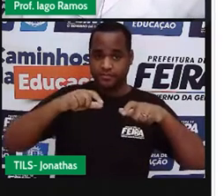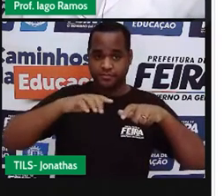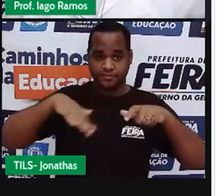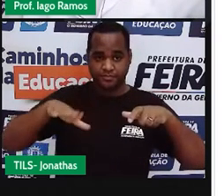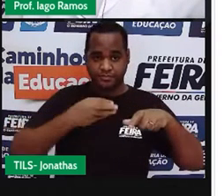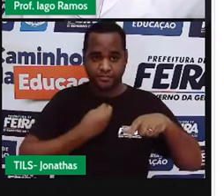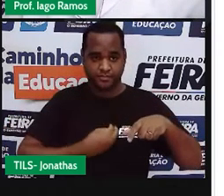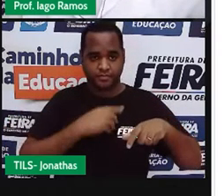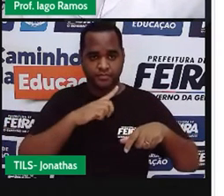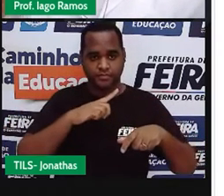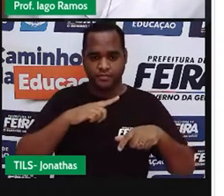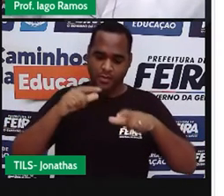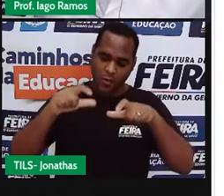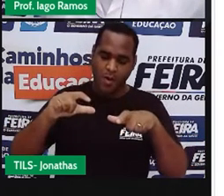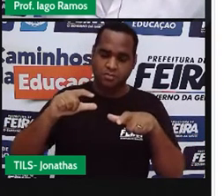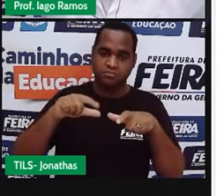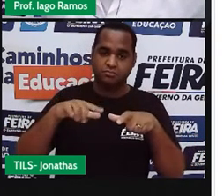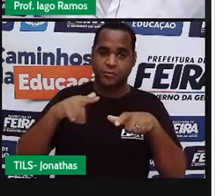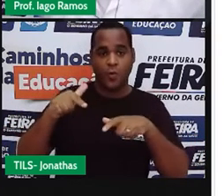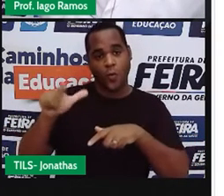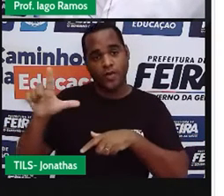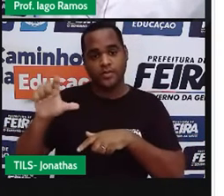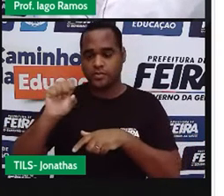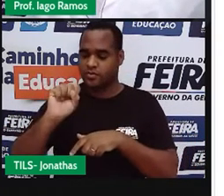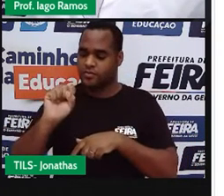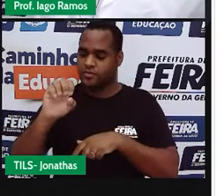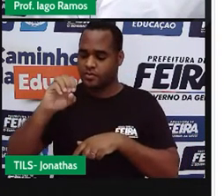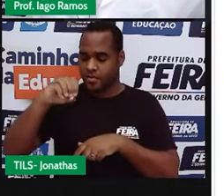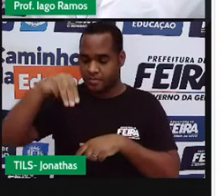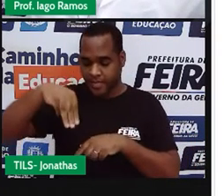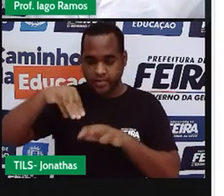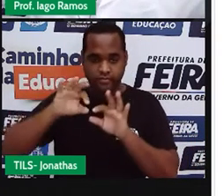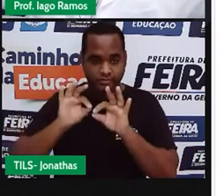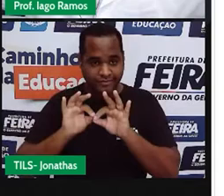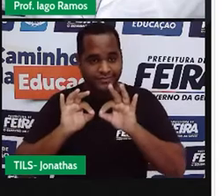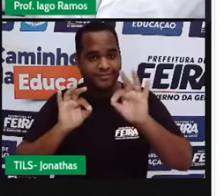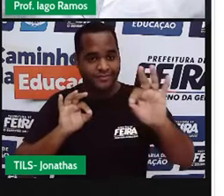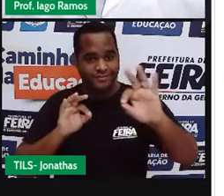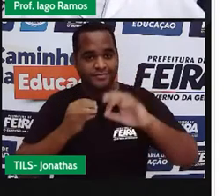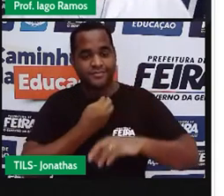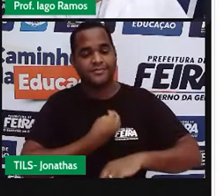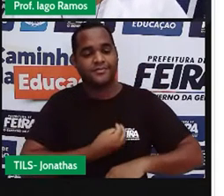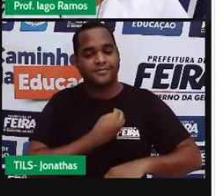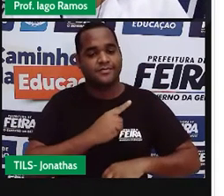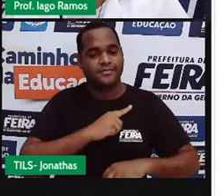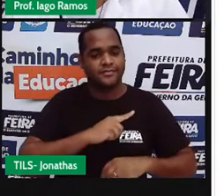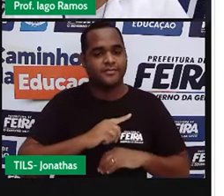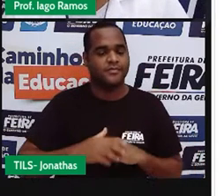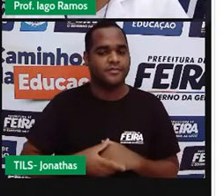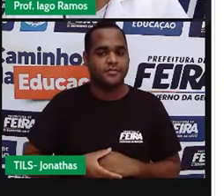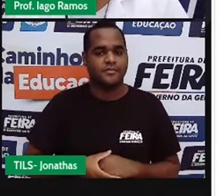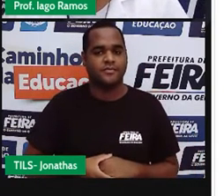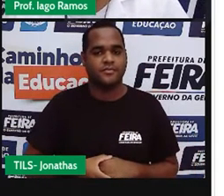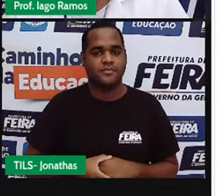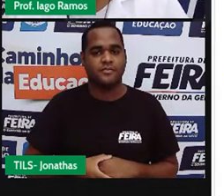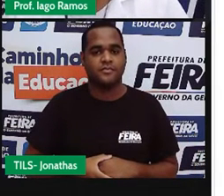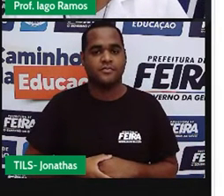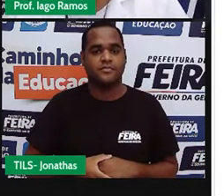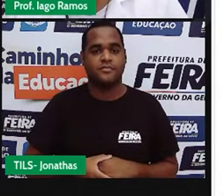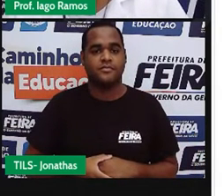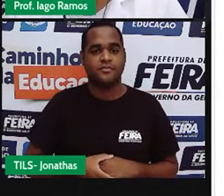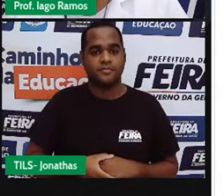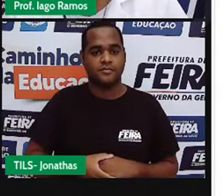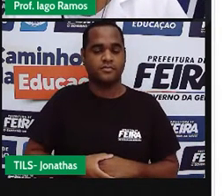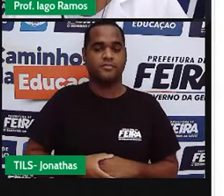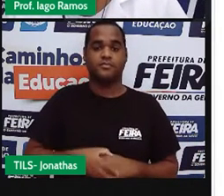em uma determinada posição, a outra está 80 metros de distância, tá? Olha só as casinhas aqui